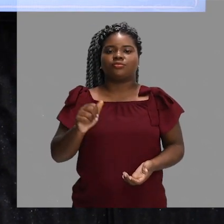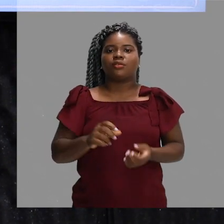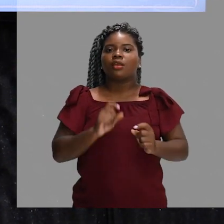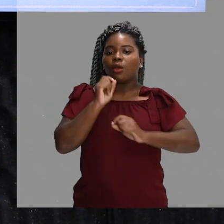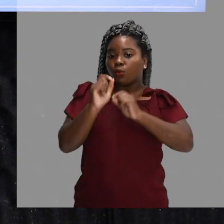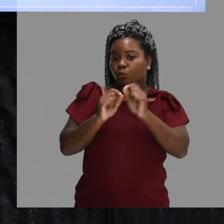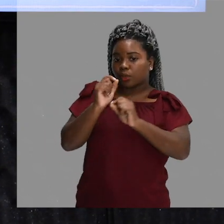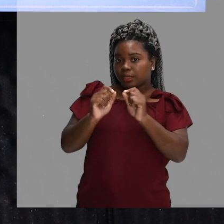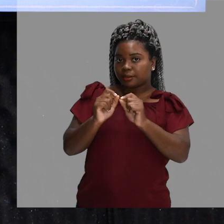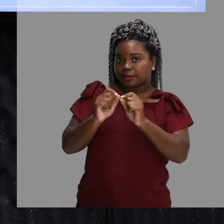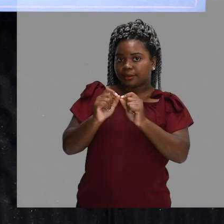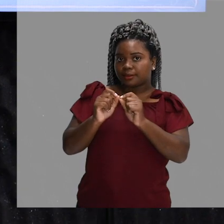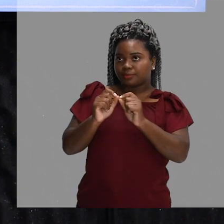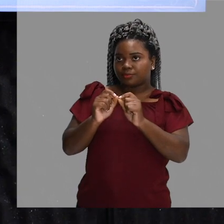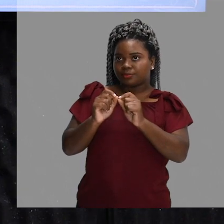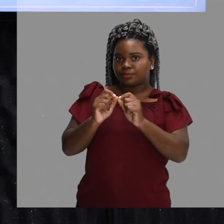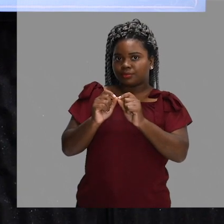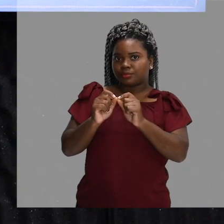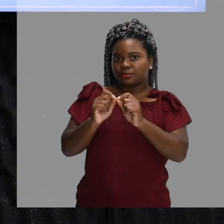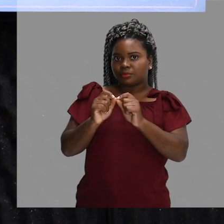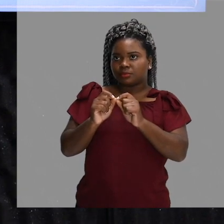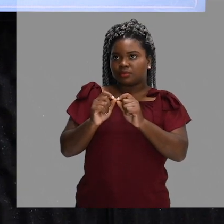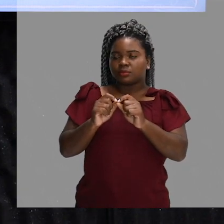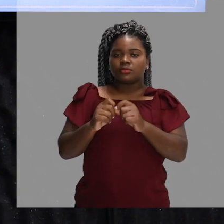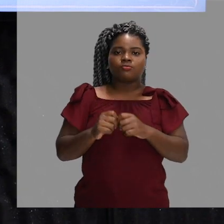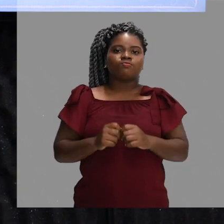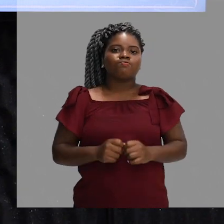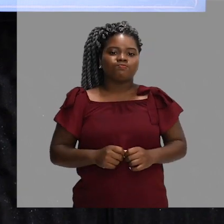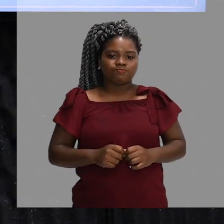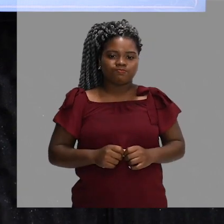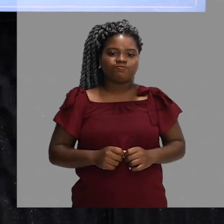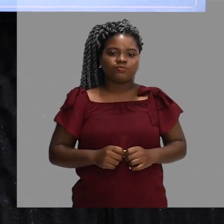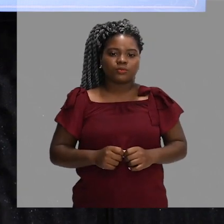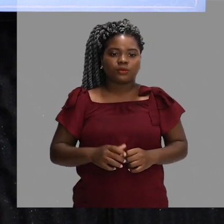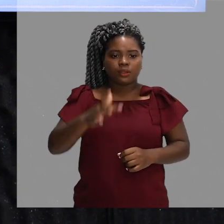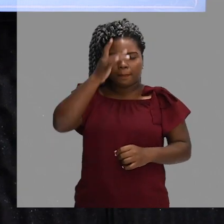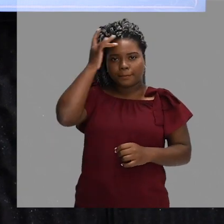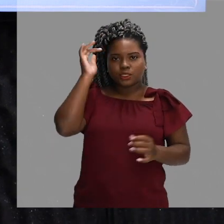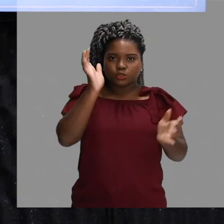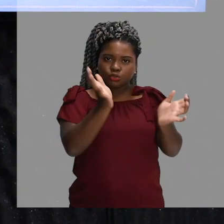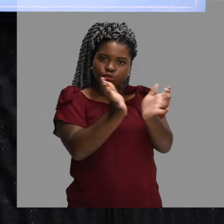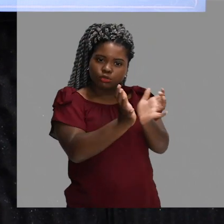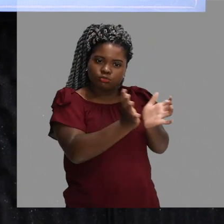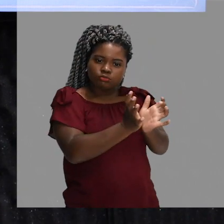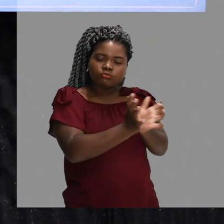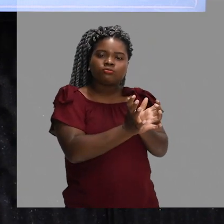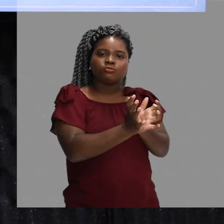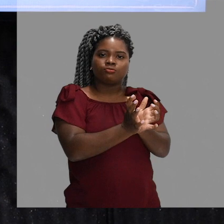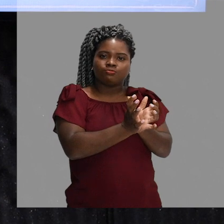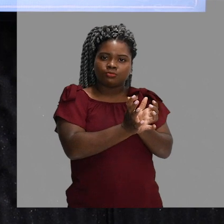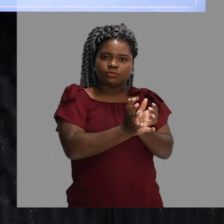Falta aqui a questão de insuficiência técnica. É quando o atleta, por exemplo, ele faz uma condução.